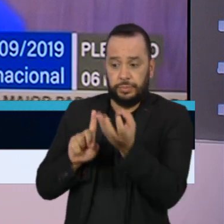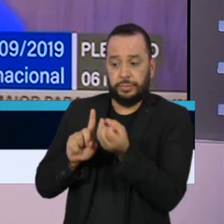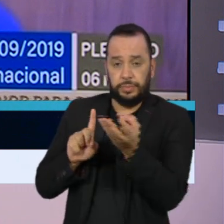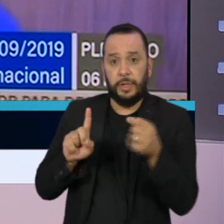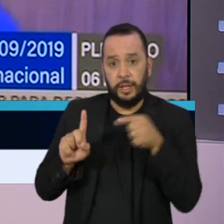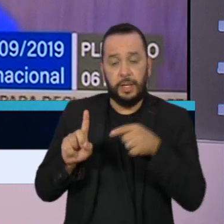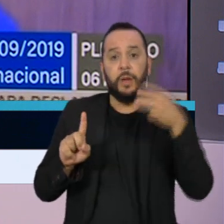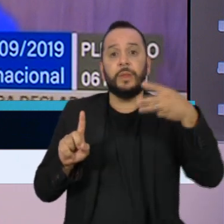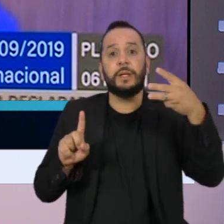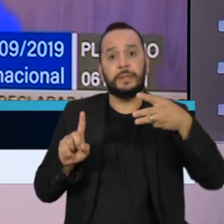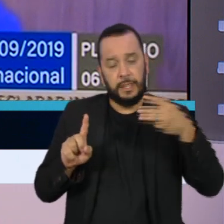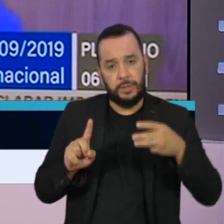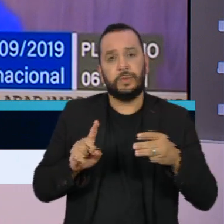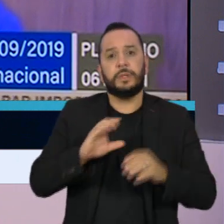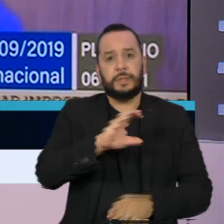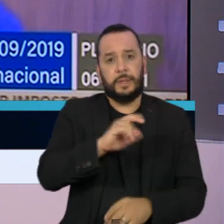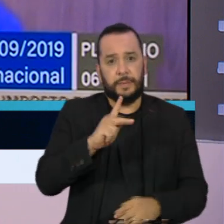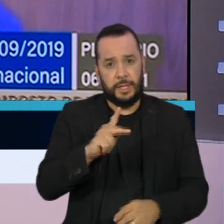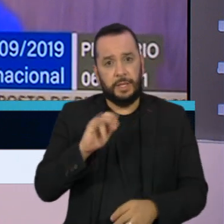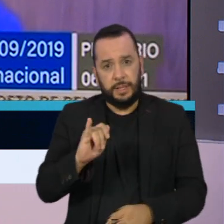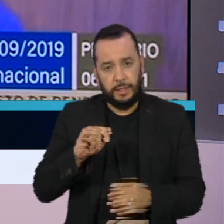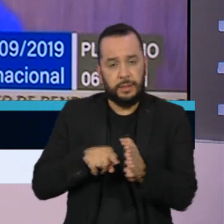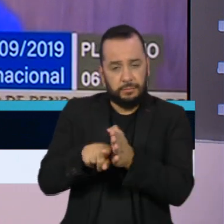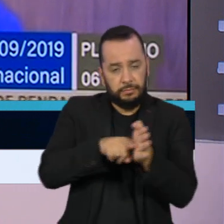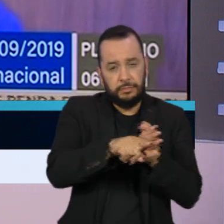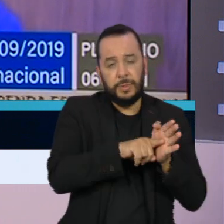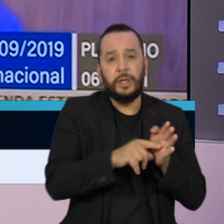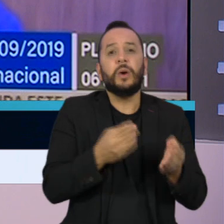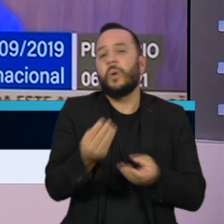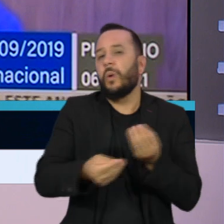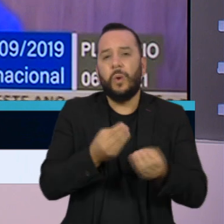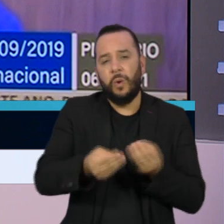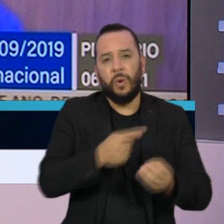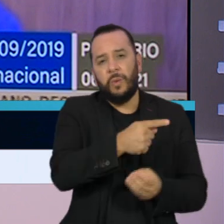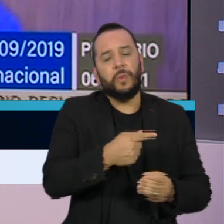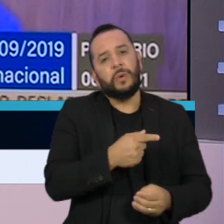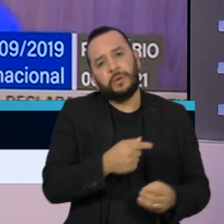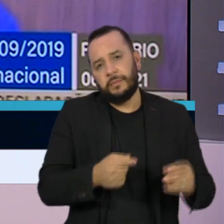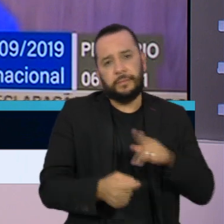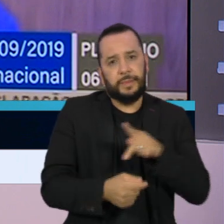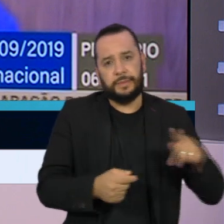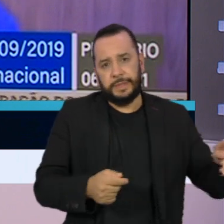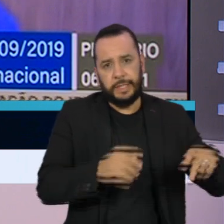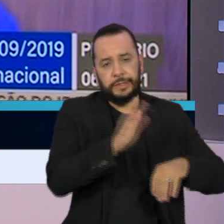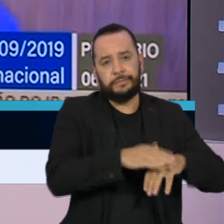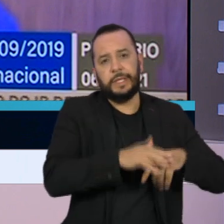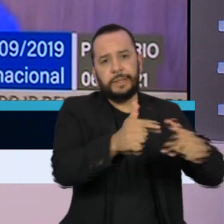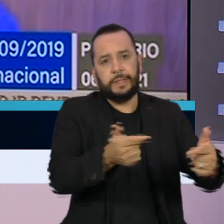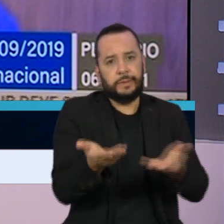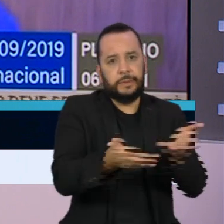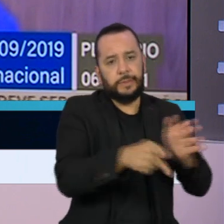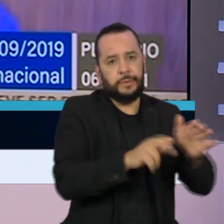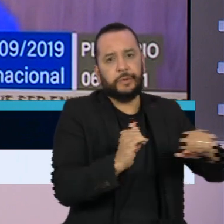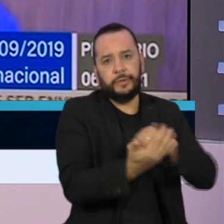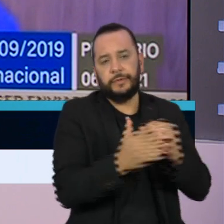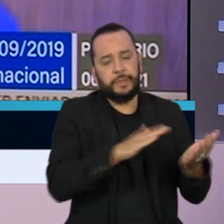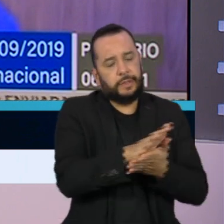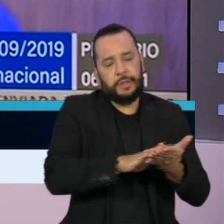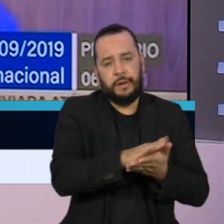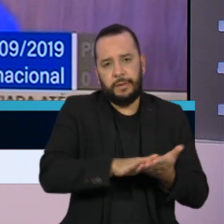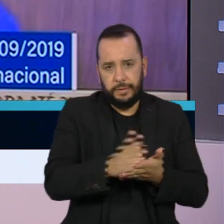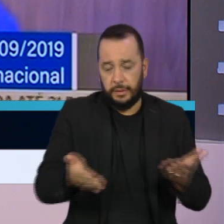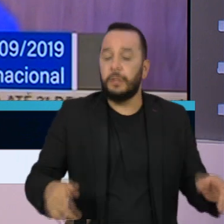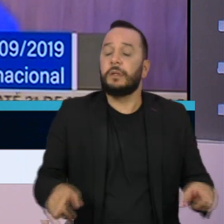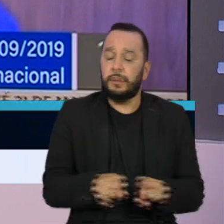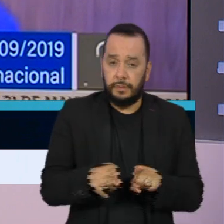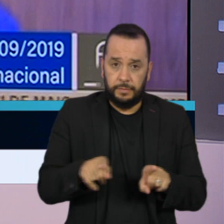CPI que apura as ações e as omissões do governo federal no enfrentamento da crise sanitária. E o depoimento do presidente da Anvisa,